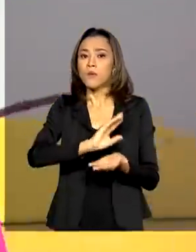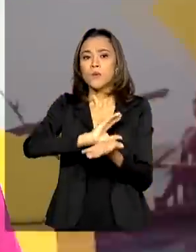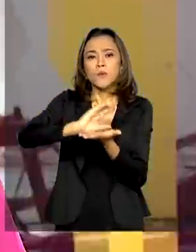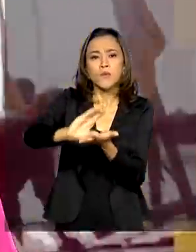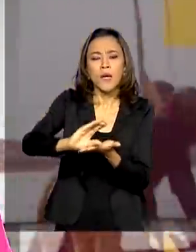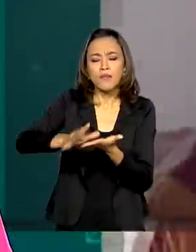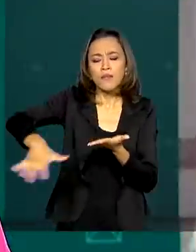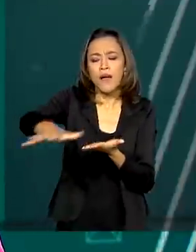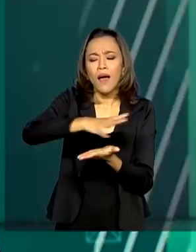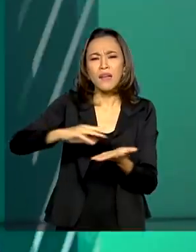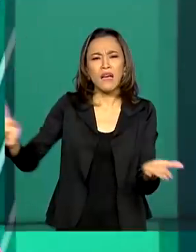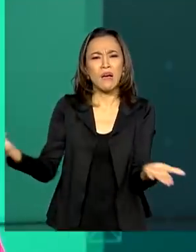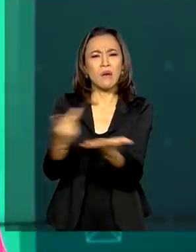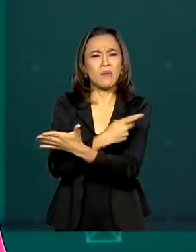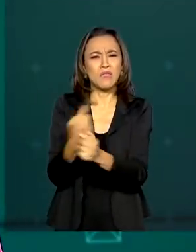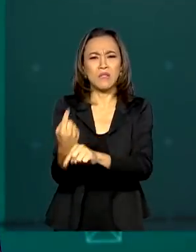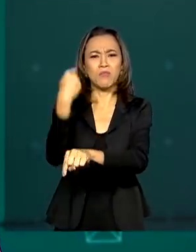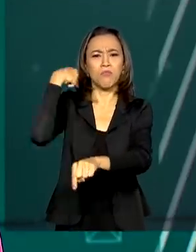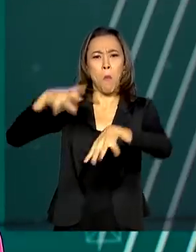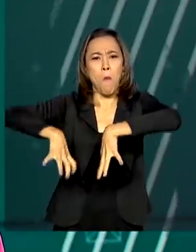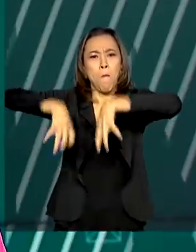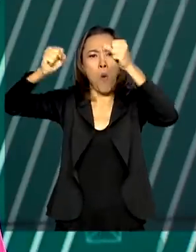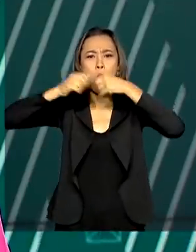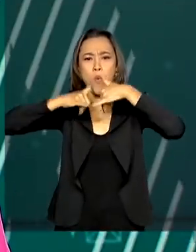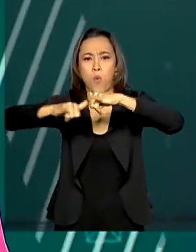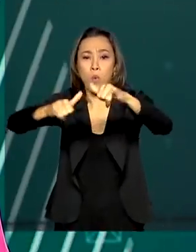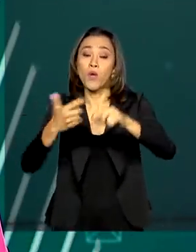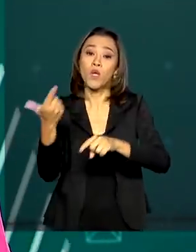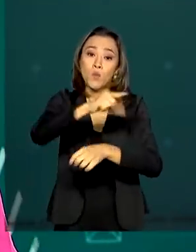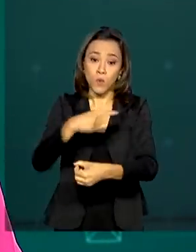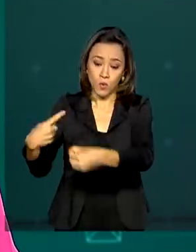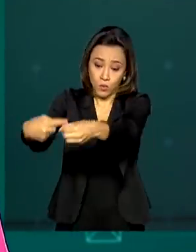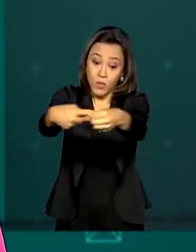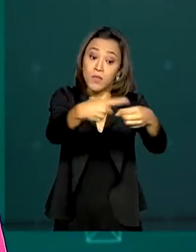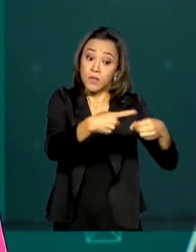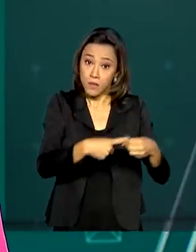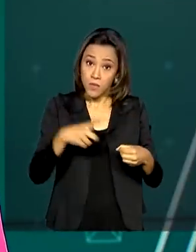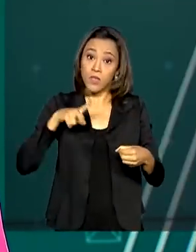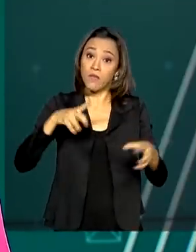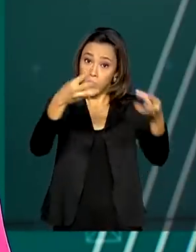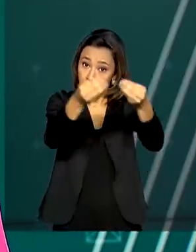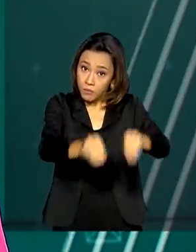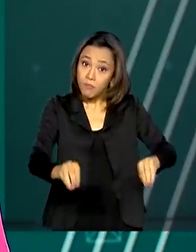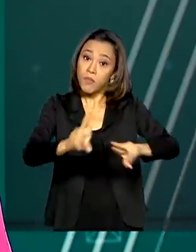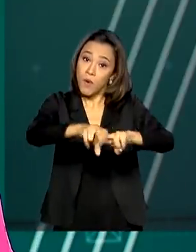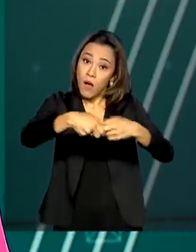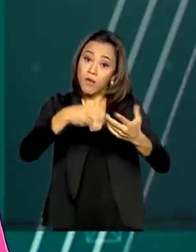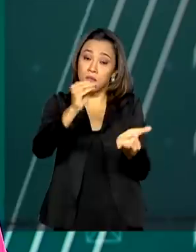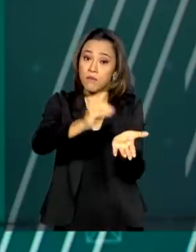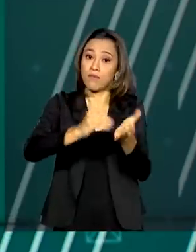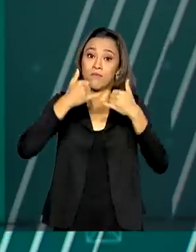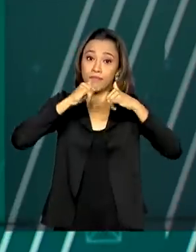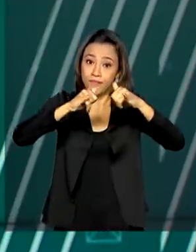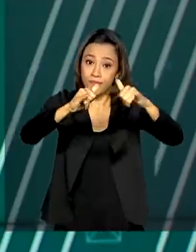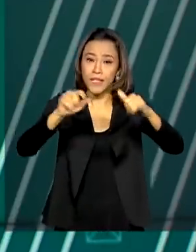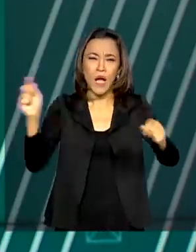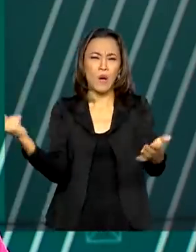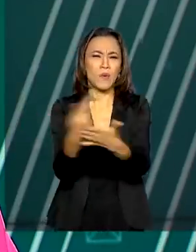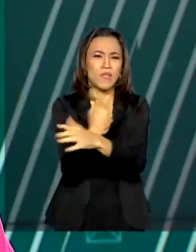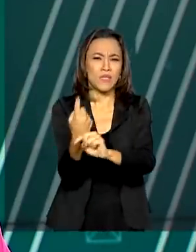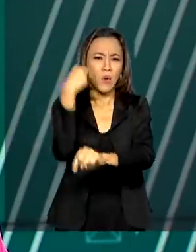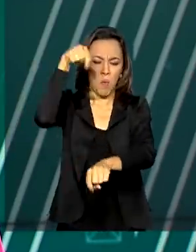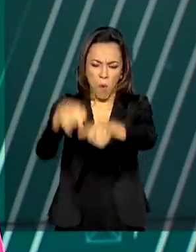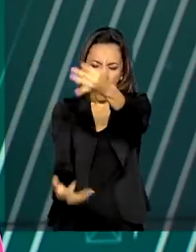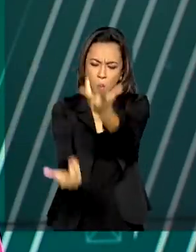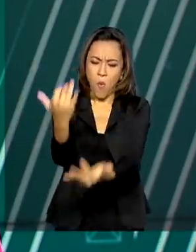calamidade pública na capital Macapá e demais municípios afetados pela falta de energia elétrica causada por um incêndio em uma